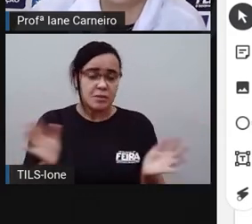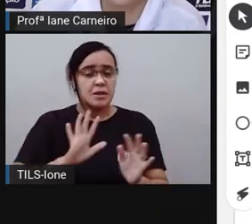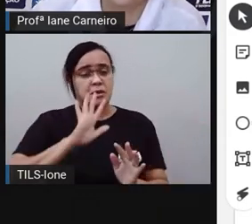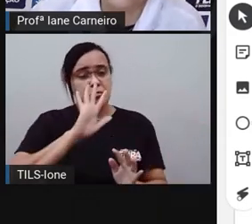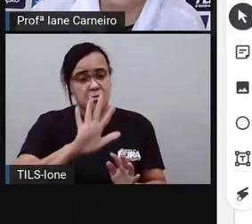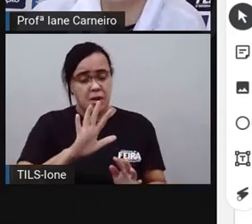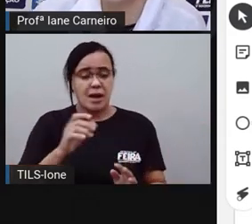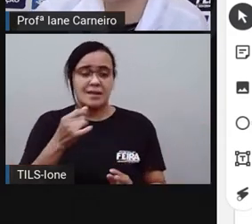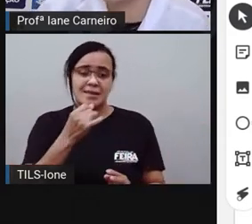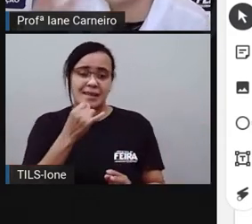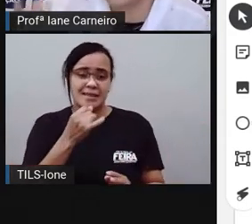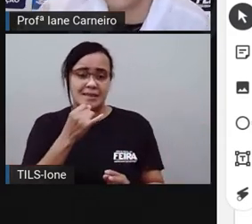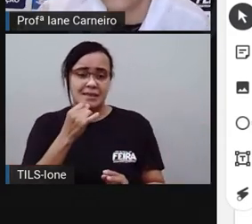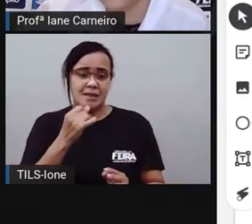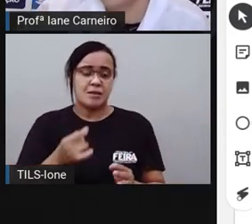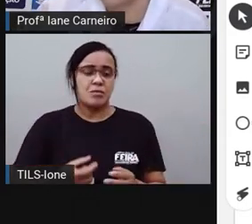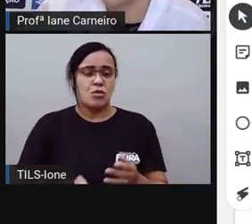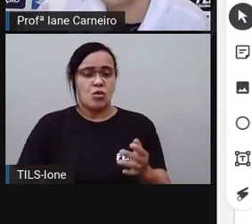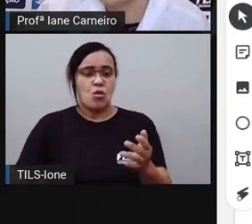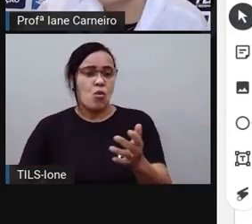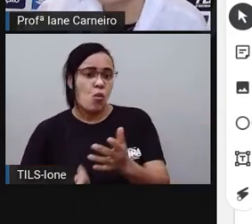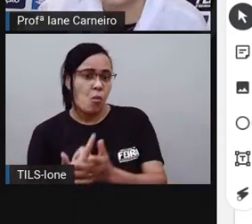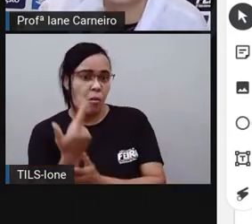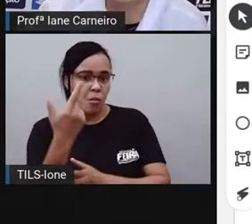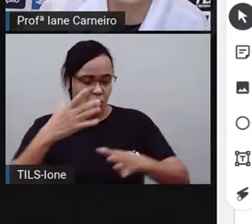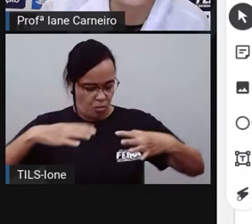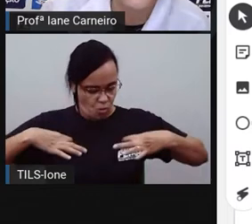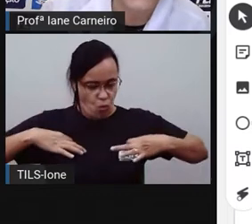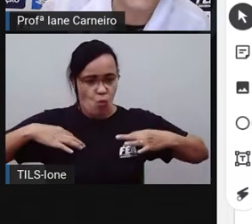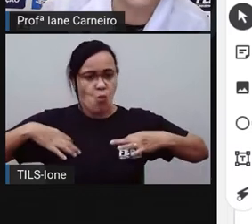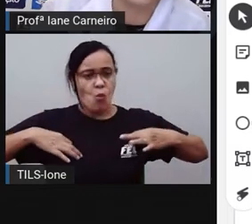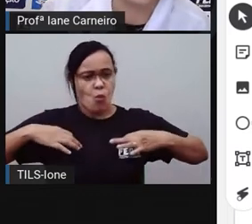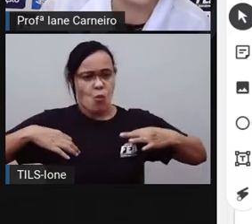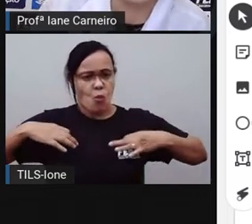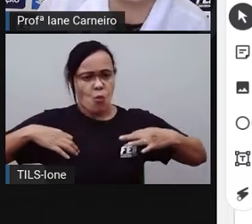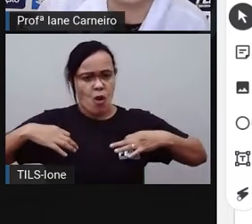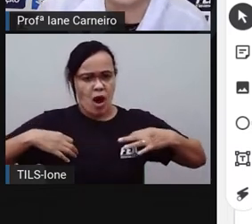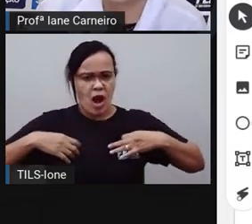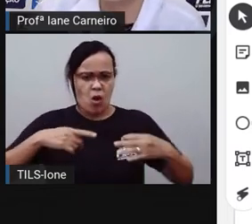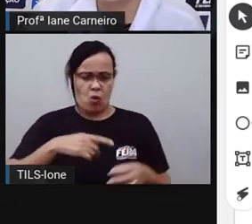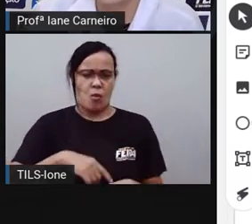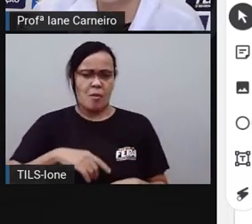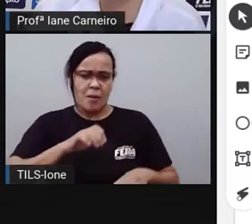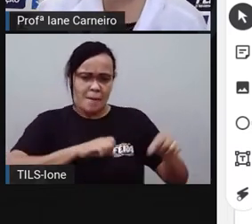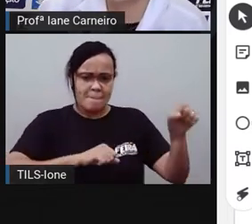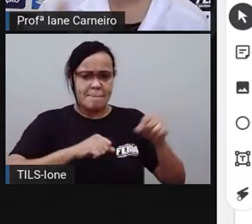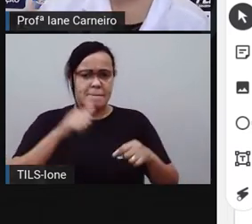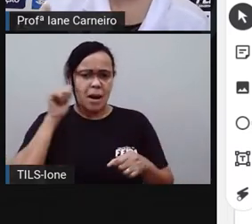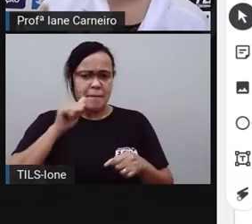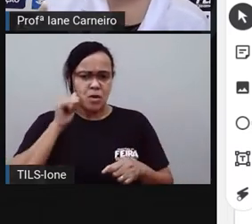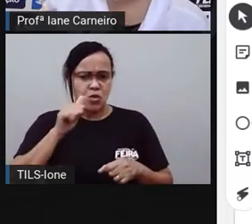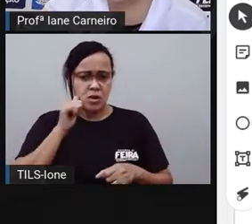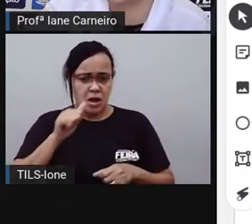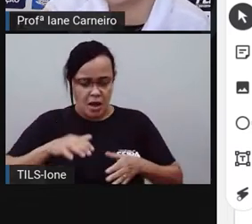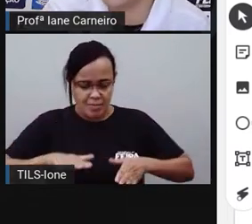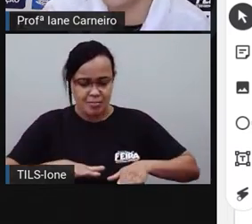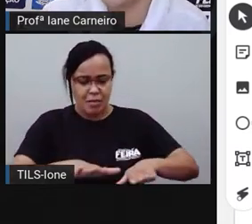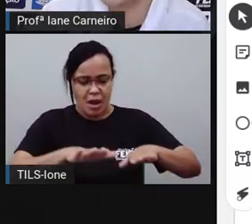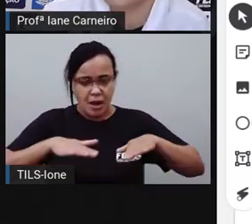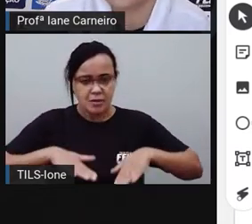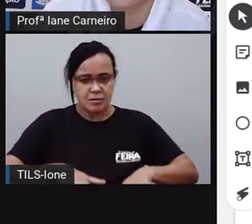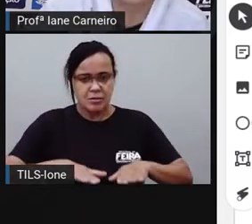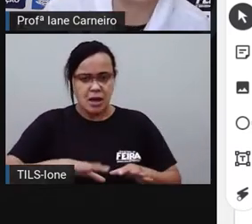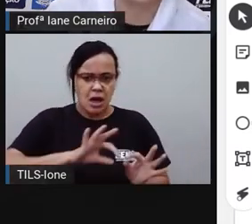vai, né, comprar, encomendar uma roupa a uma costureira, né? A costureira usa o que para medir o nosso